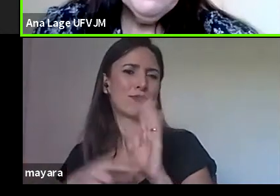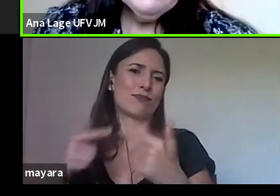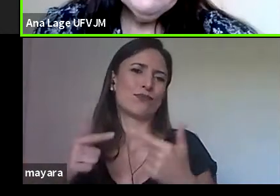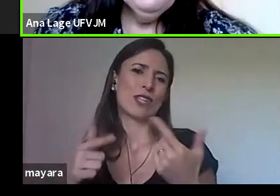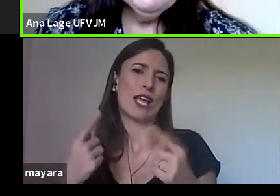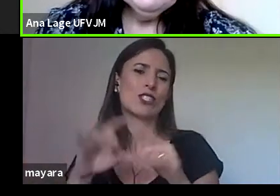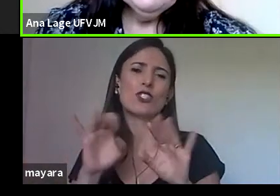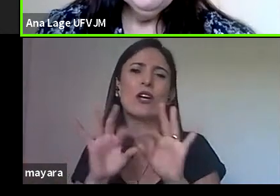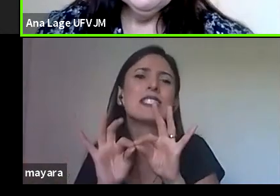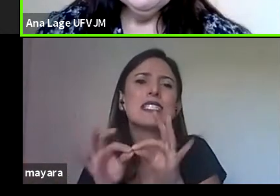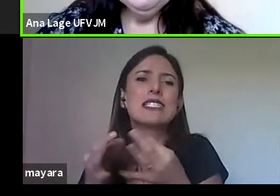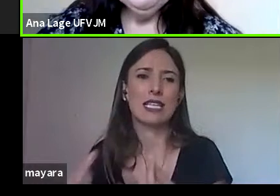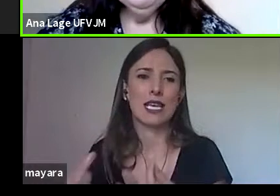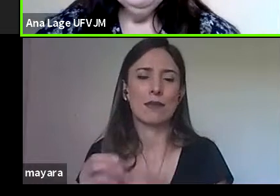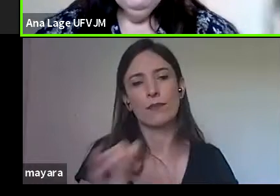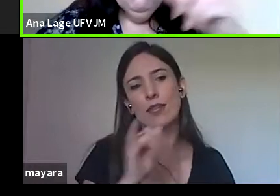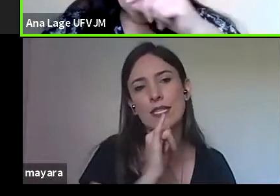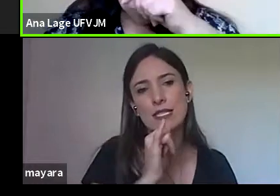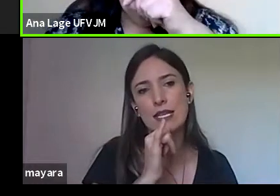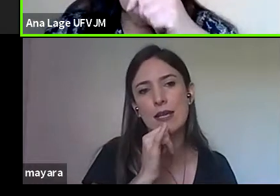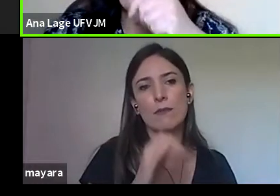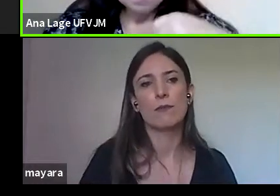Só para dar um exemplo aqui,